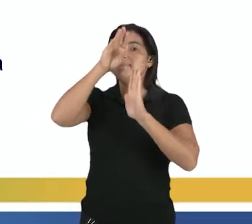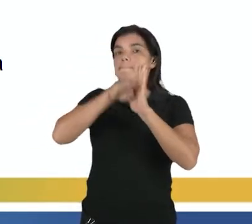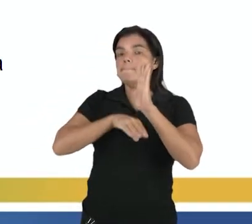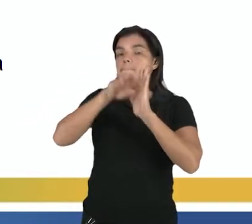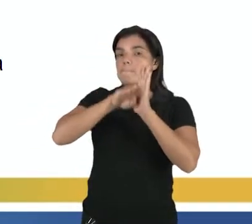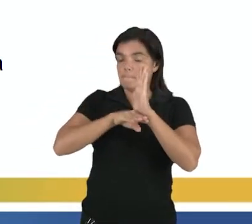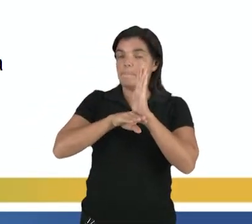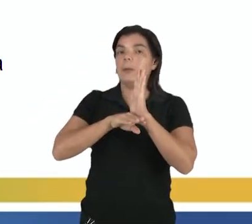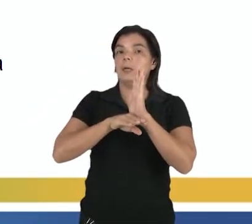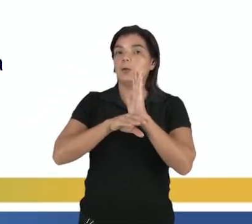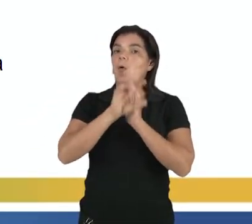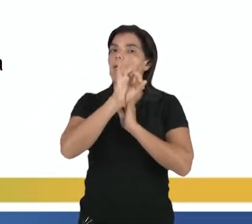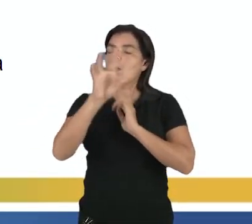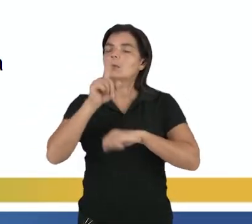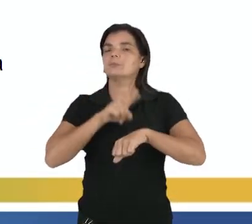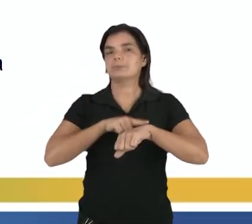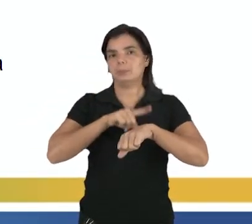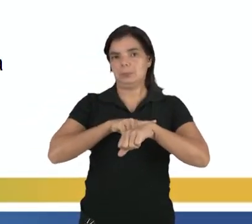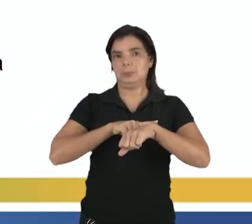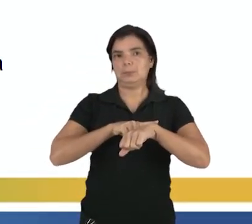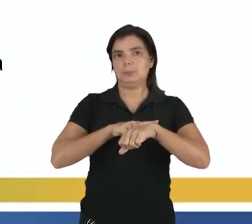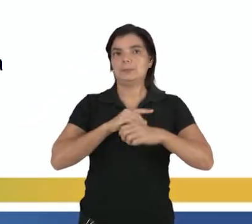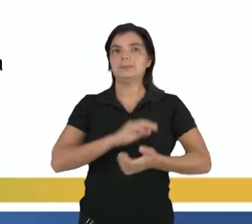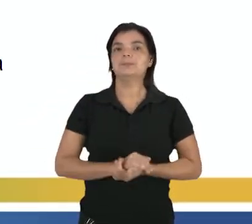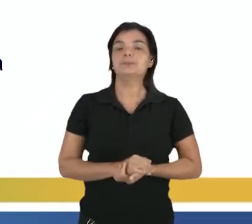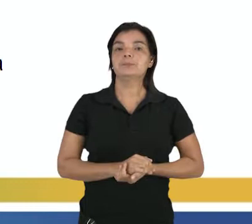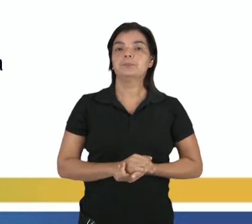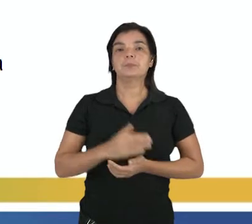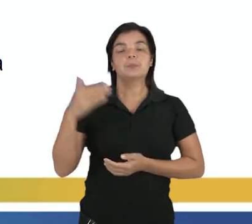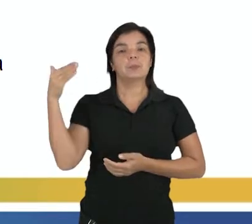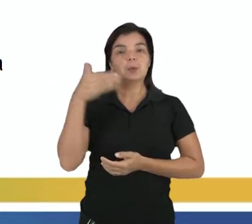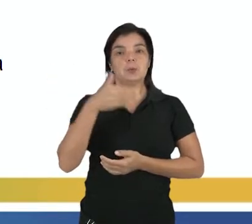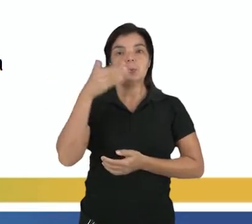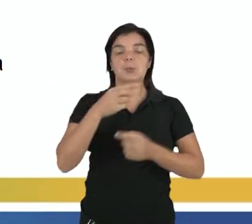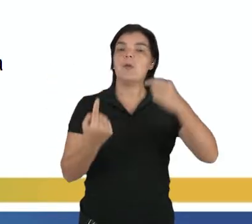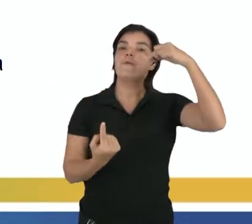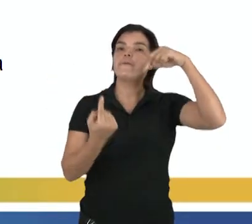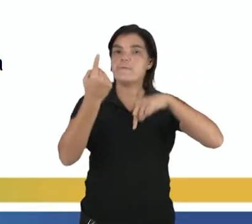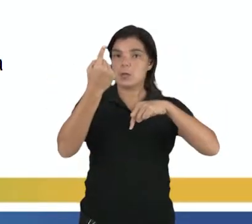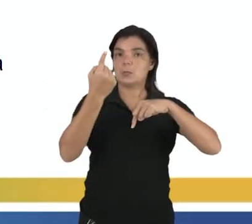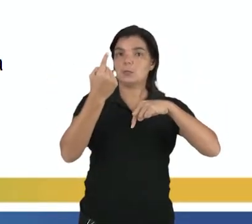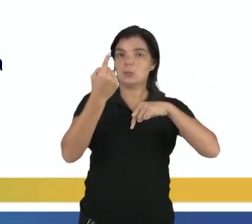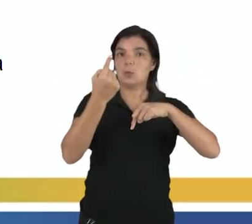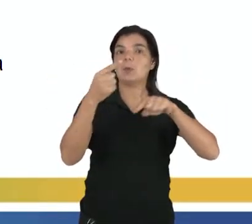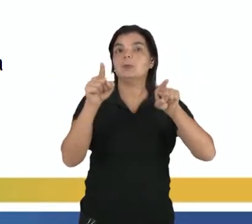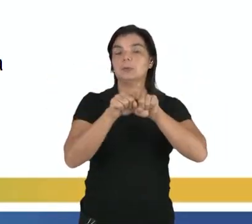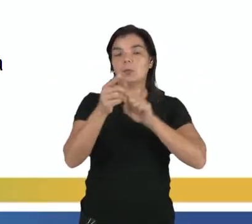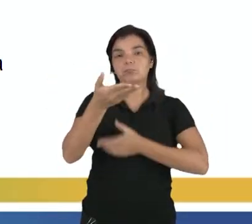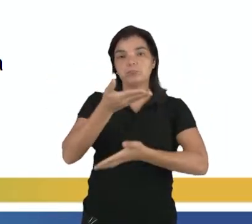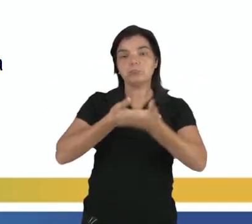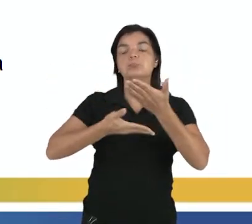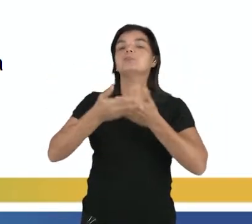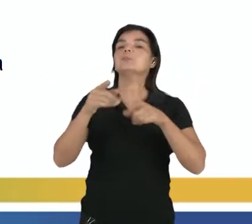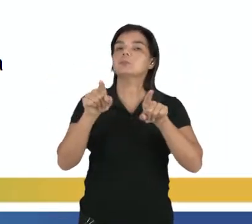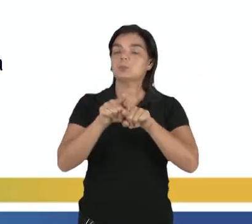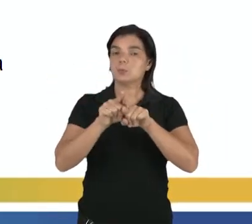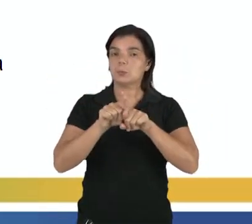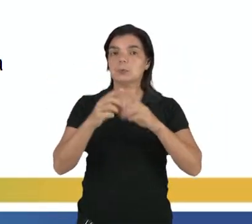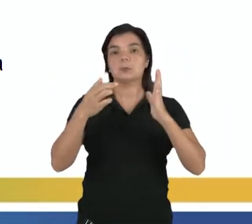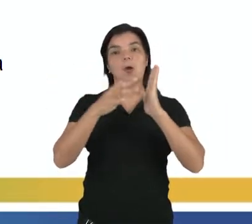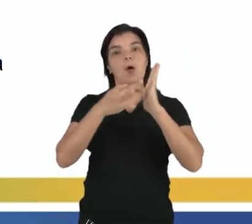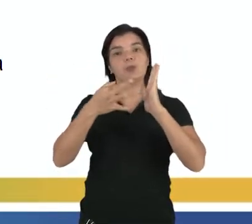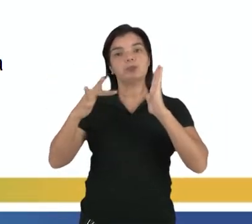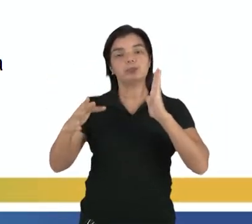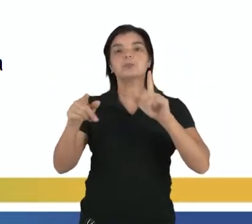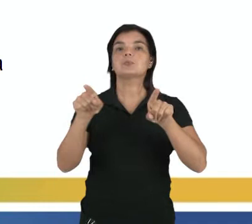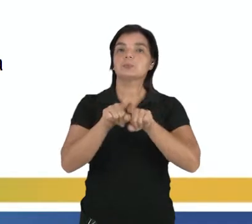o tempo pra formar cada uma delas, tá. Então, a frequência é inversamente proporcional ao período, eles estão relacionados por essa equaçãozinha aqui,